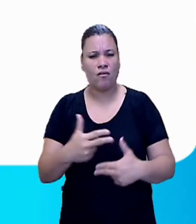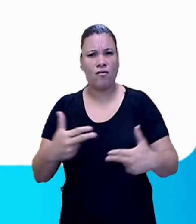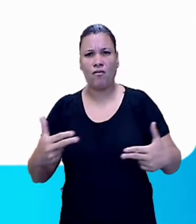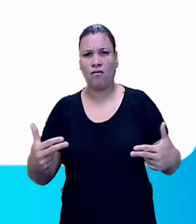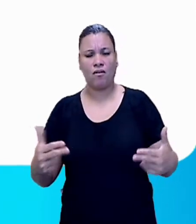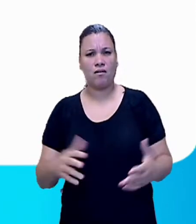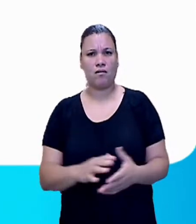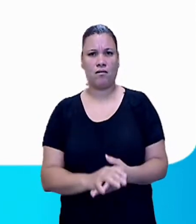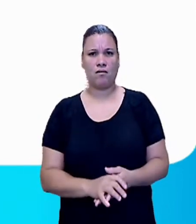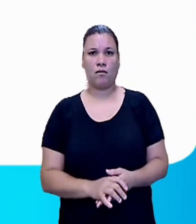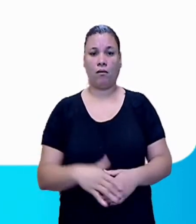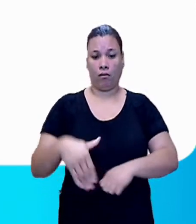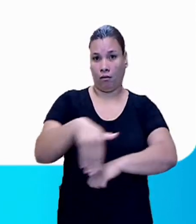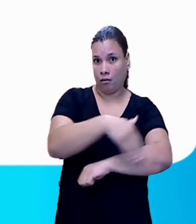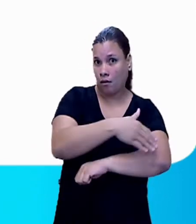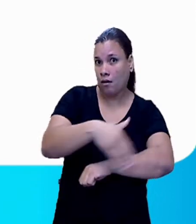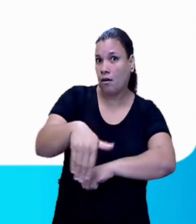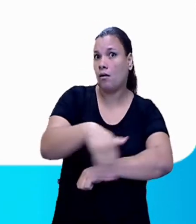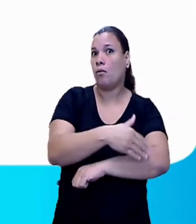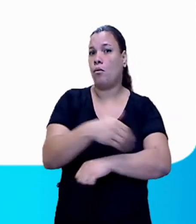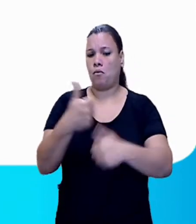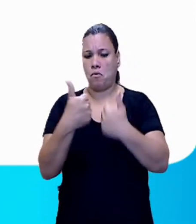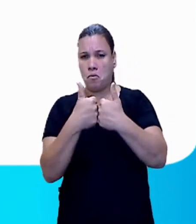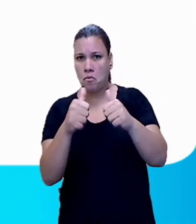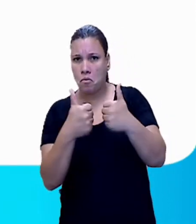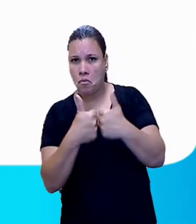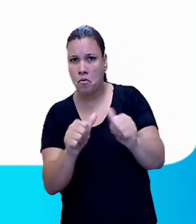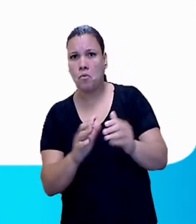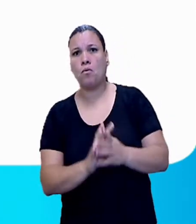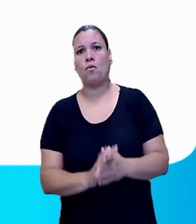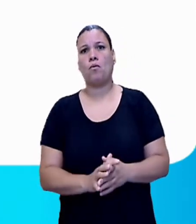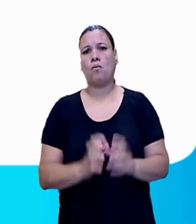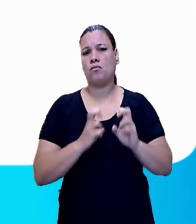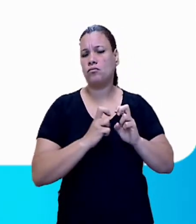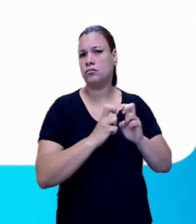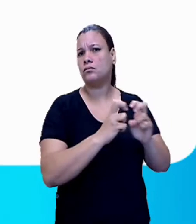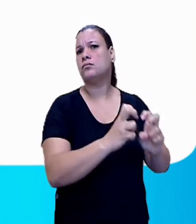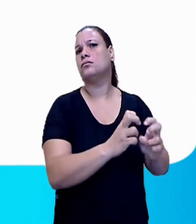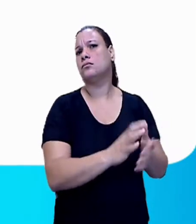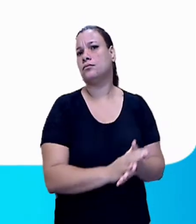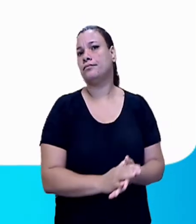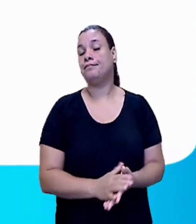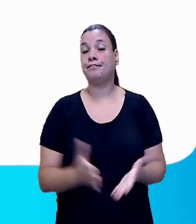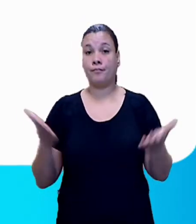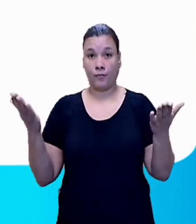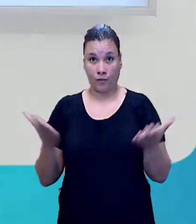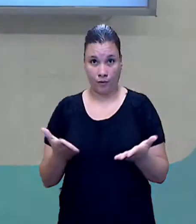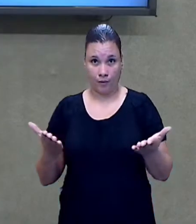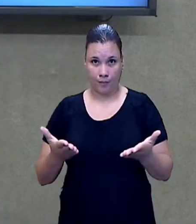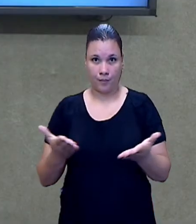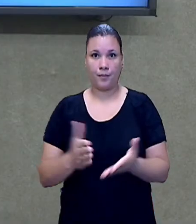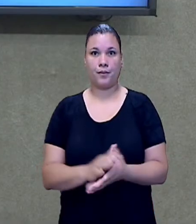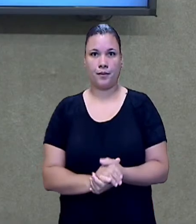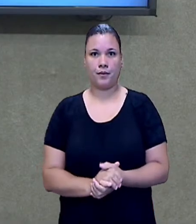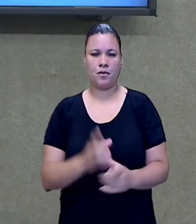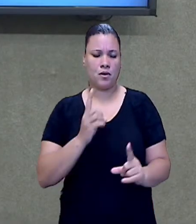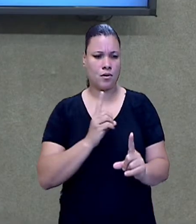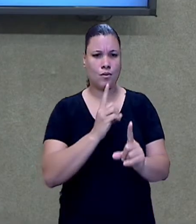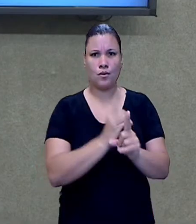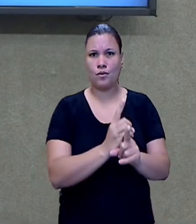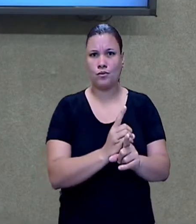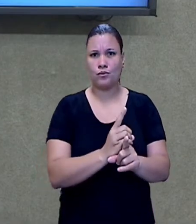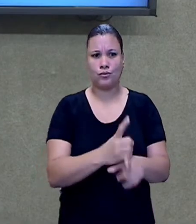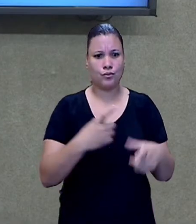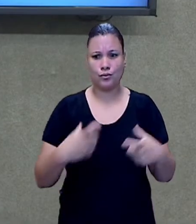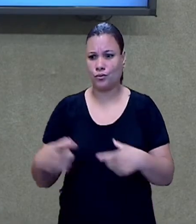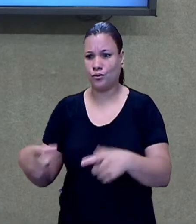cartazes na rua. Até em ônibus ou no metrô. Atualmente, encontramos em todos os